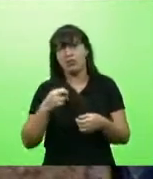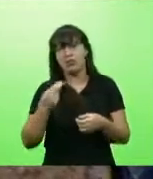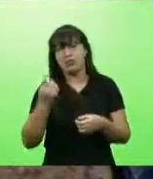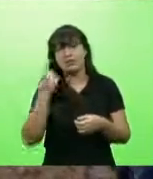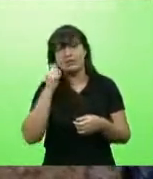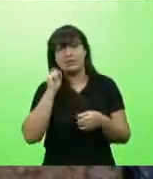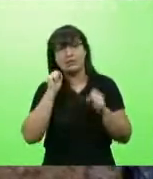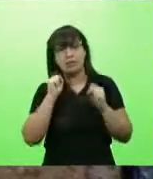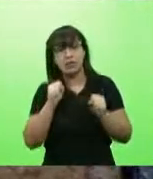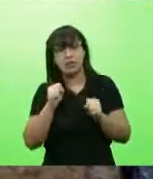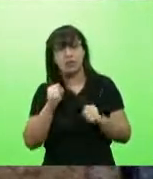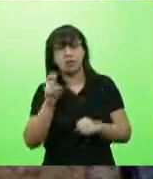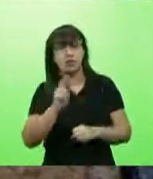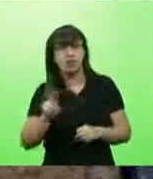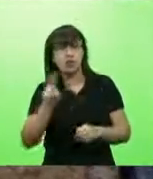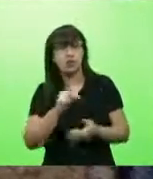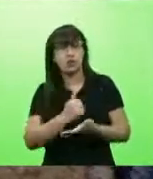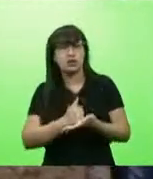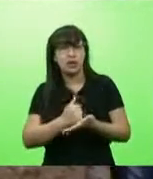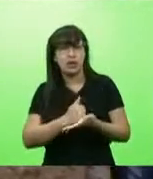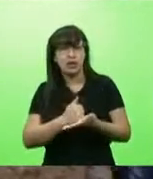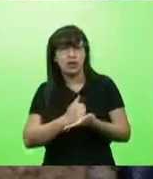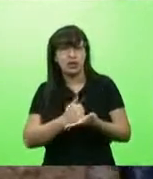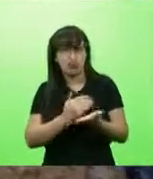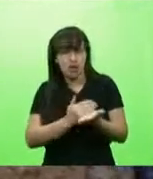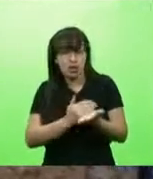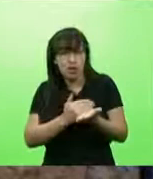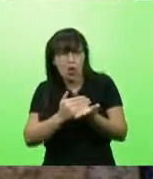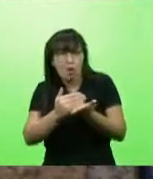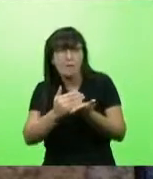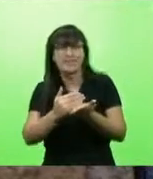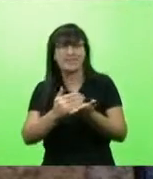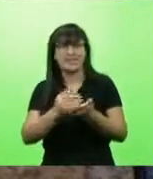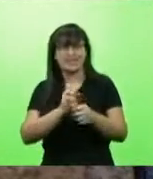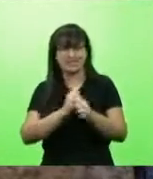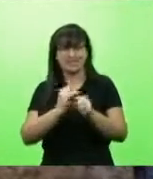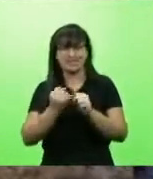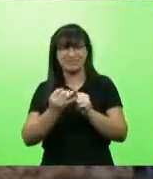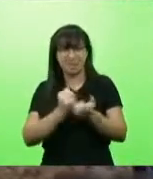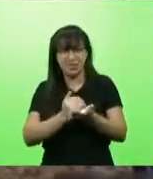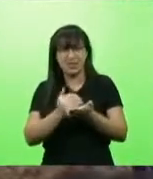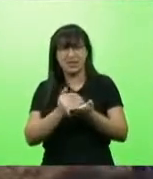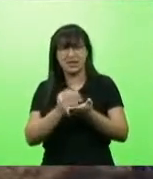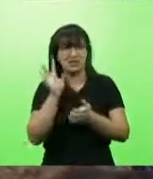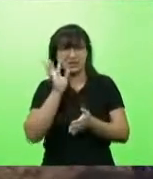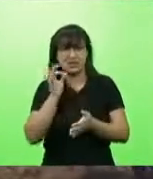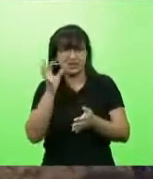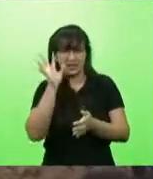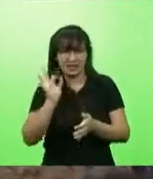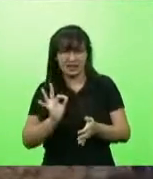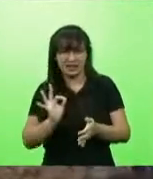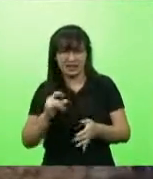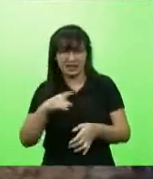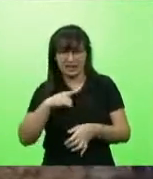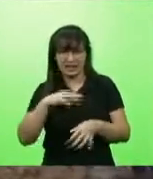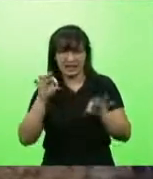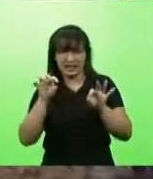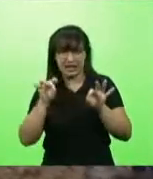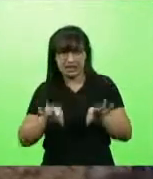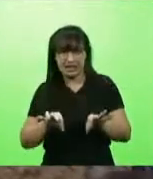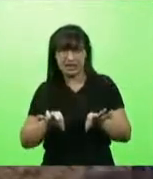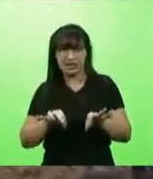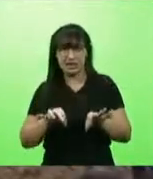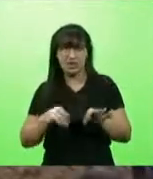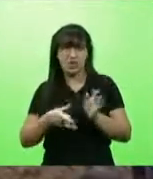usar o medicamento, mesmo ainda que esteja em fase inicial e você nem sabe se, ao menos, você ainda tem, de fato, a